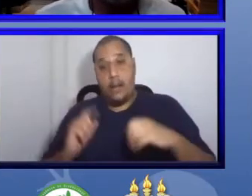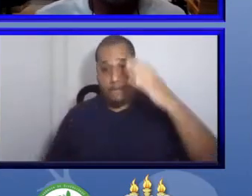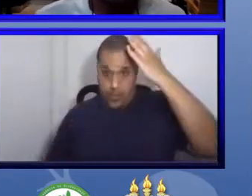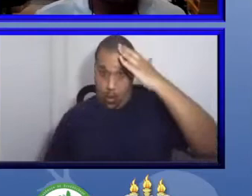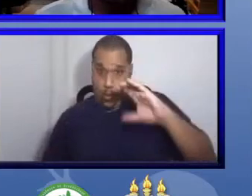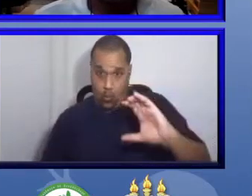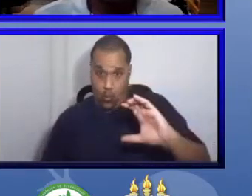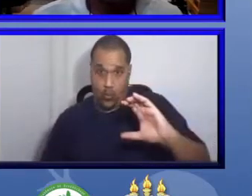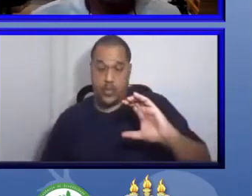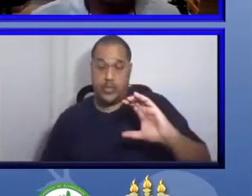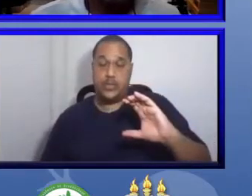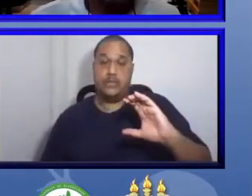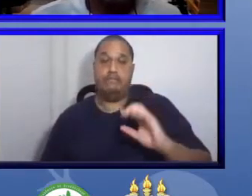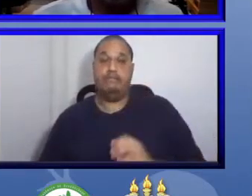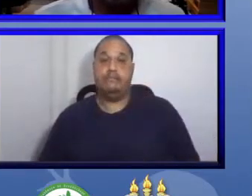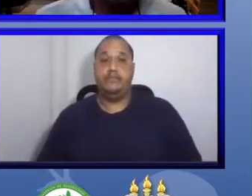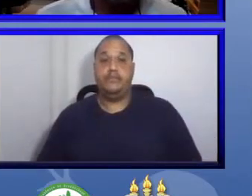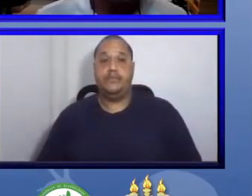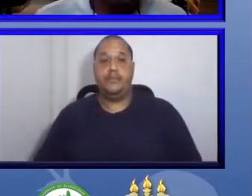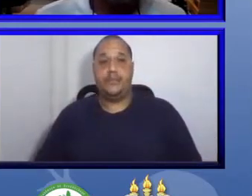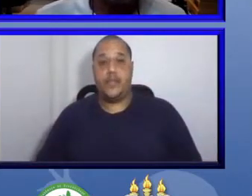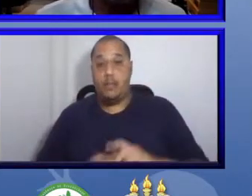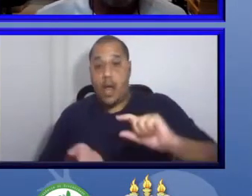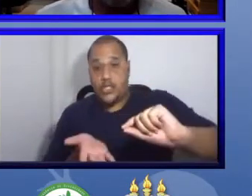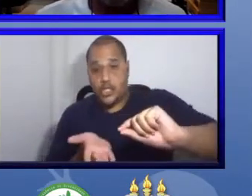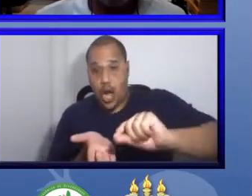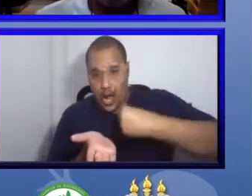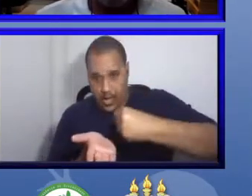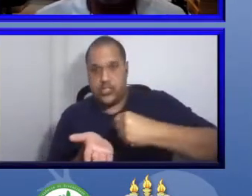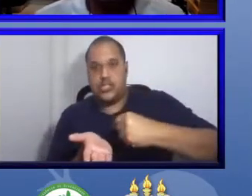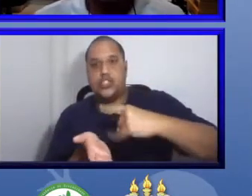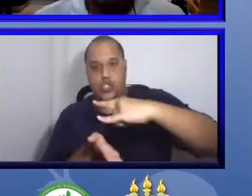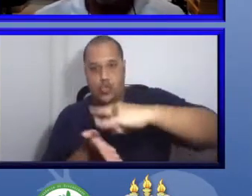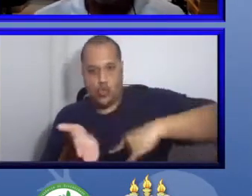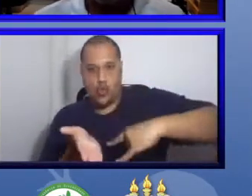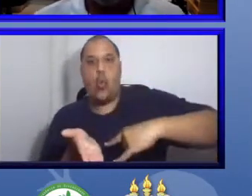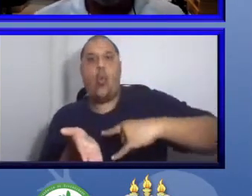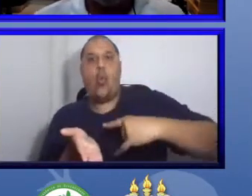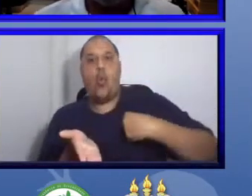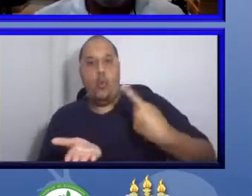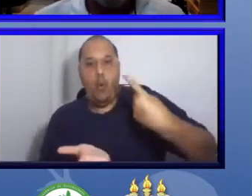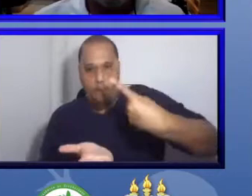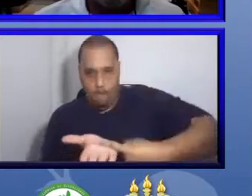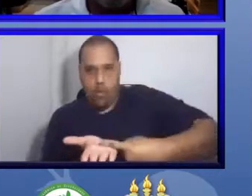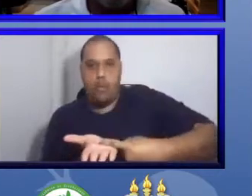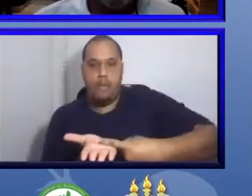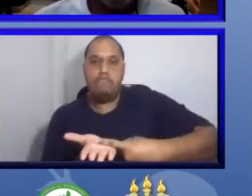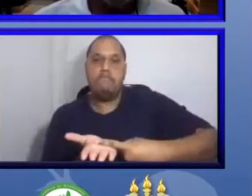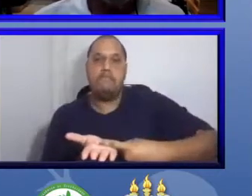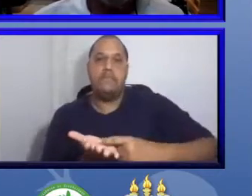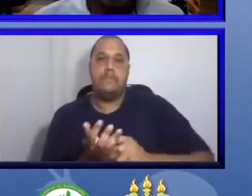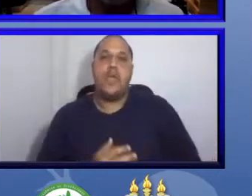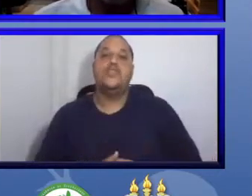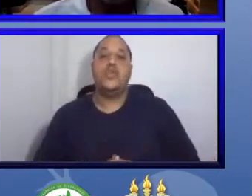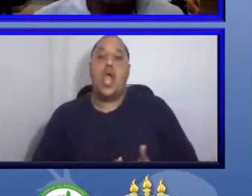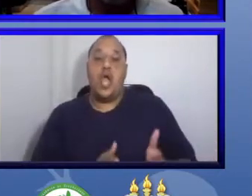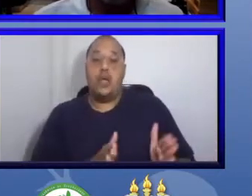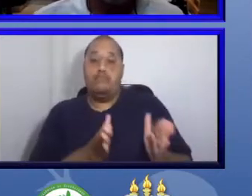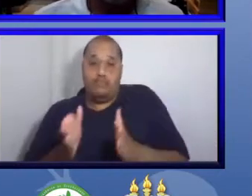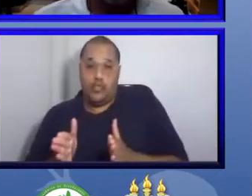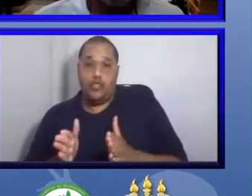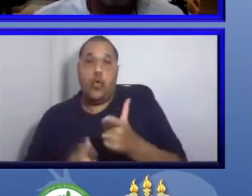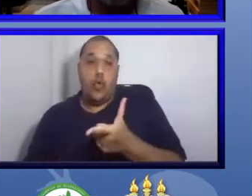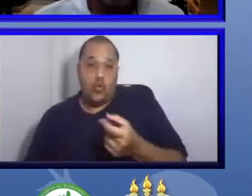Em 2007, reassumiu o compromisso. E só em